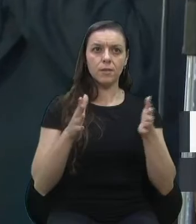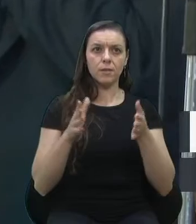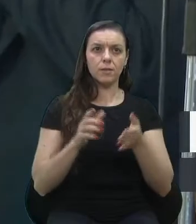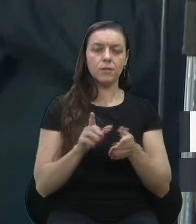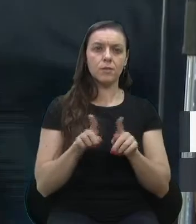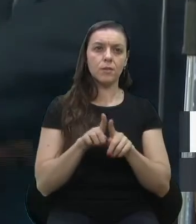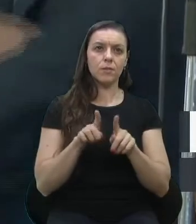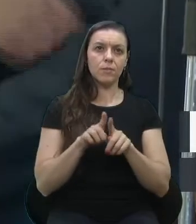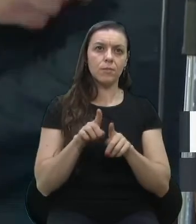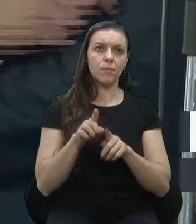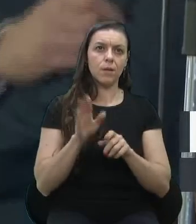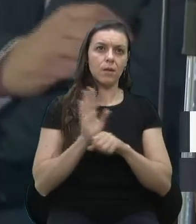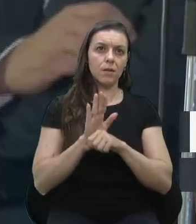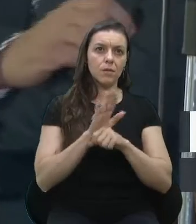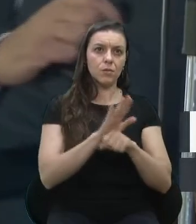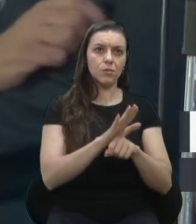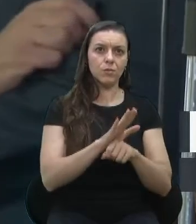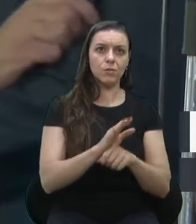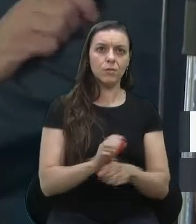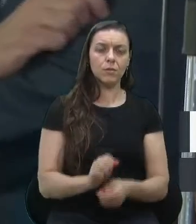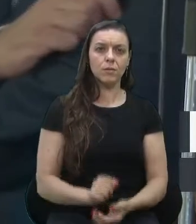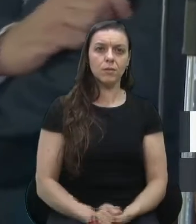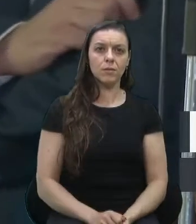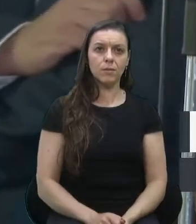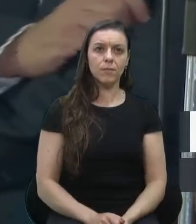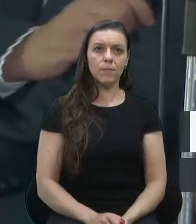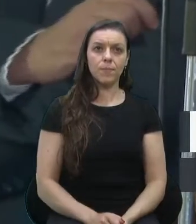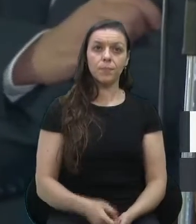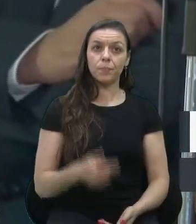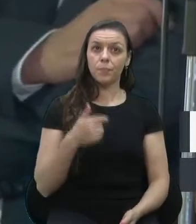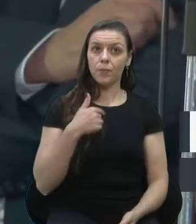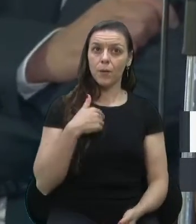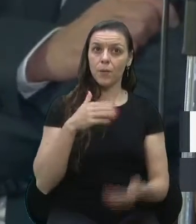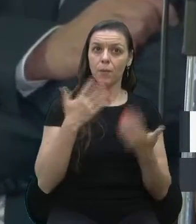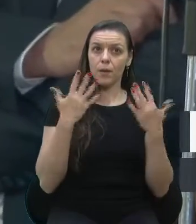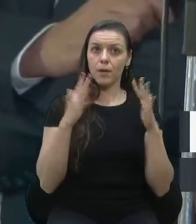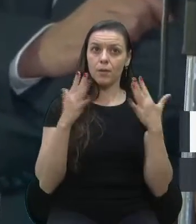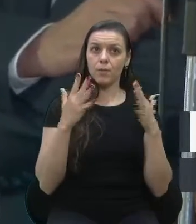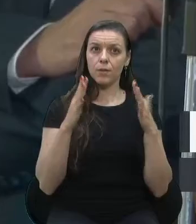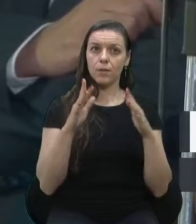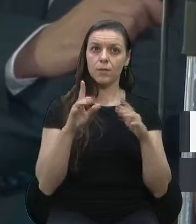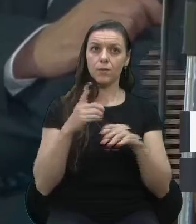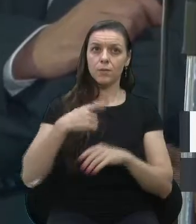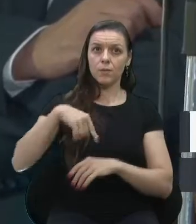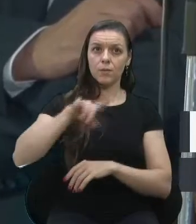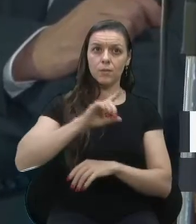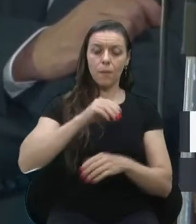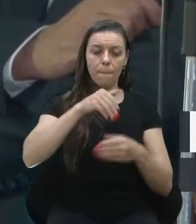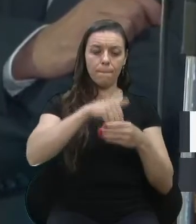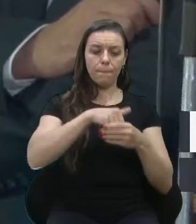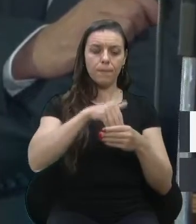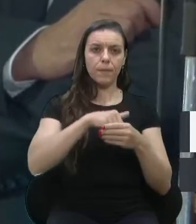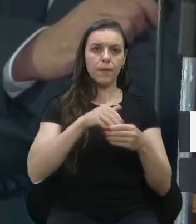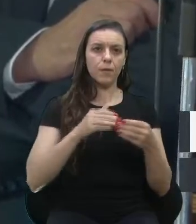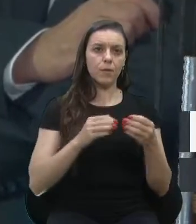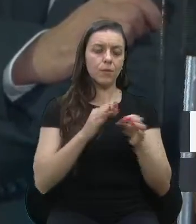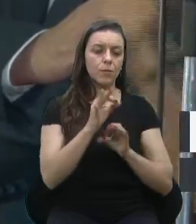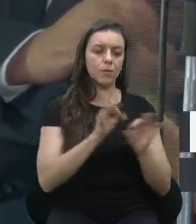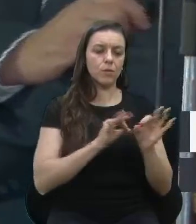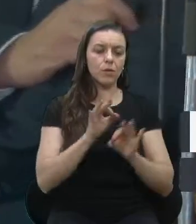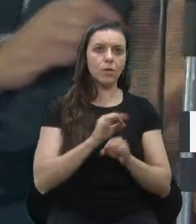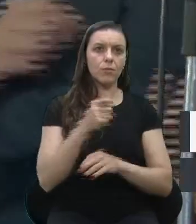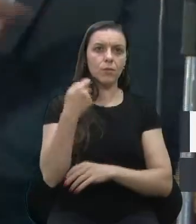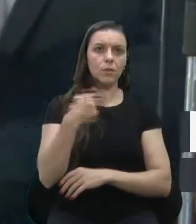auxílio. Então, além de deixar o meu parabéns por nós estarmos votando esse projeto, ele é